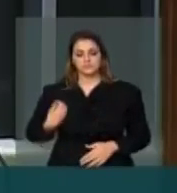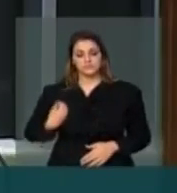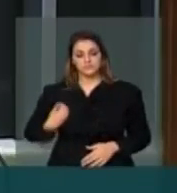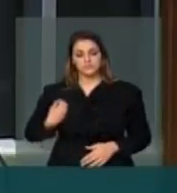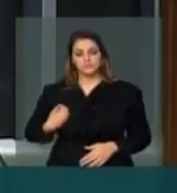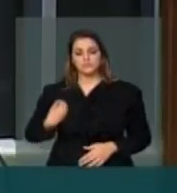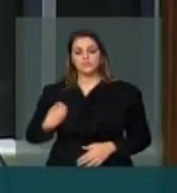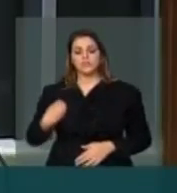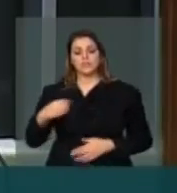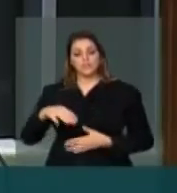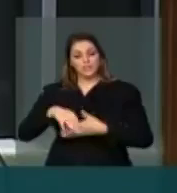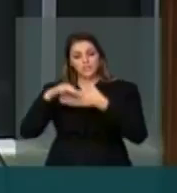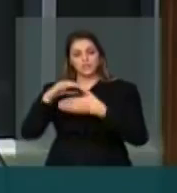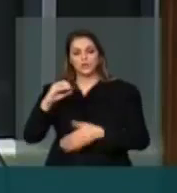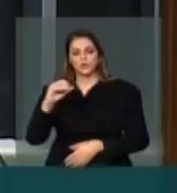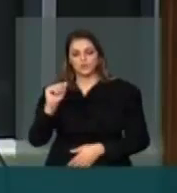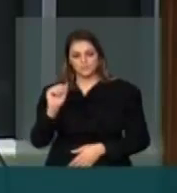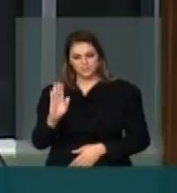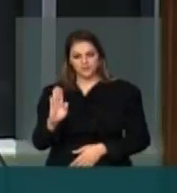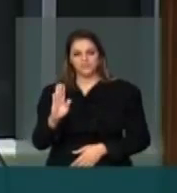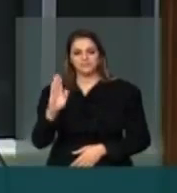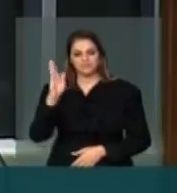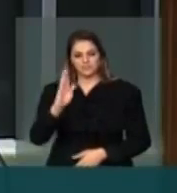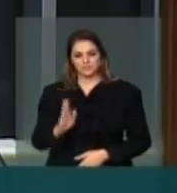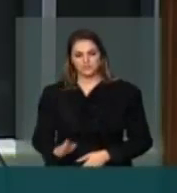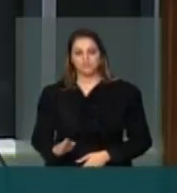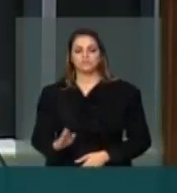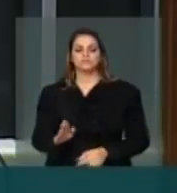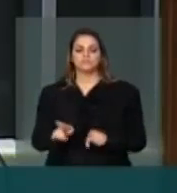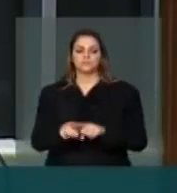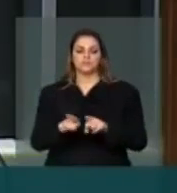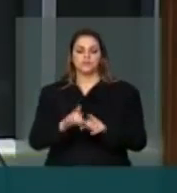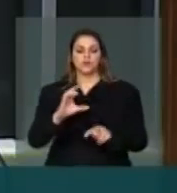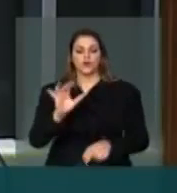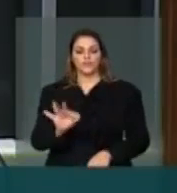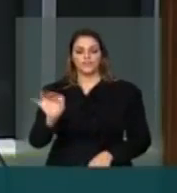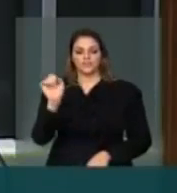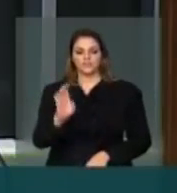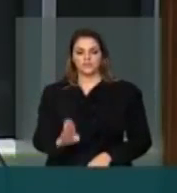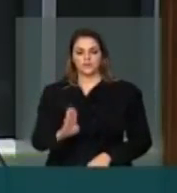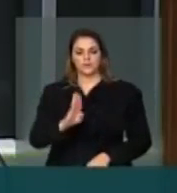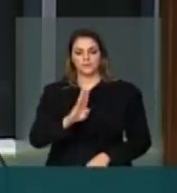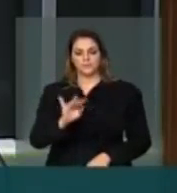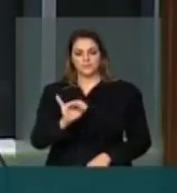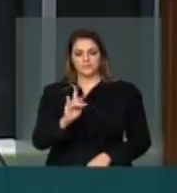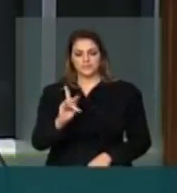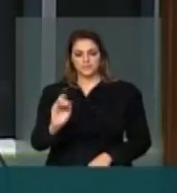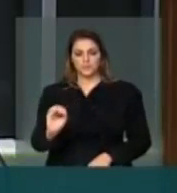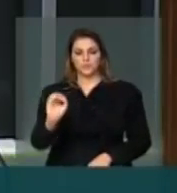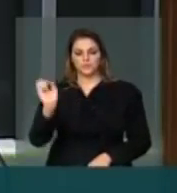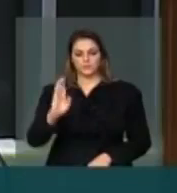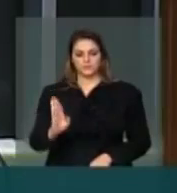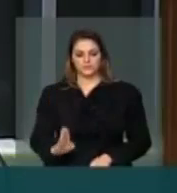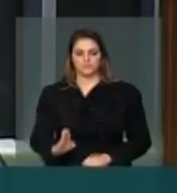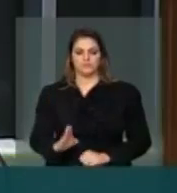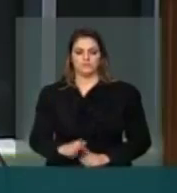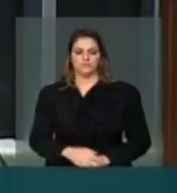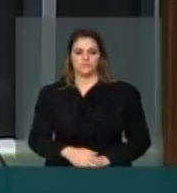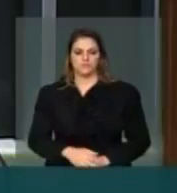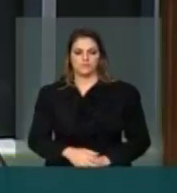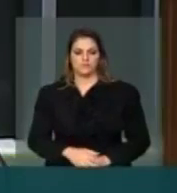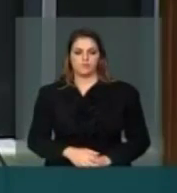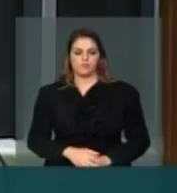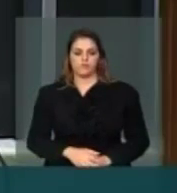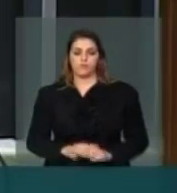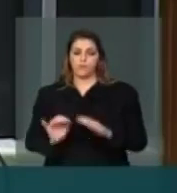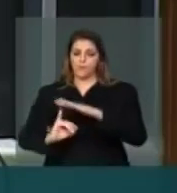Ordem dos Advogados do Brasil Nacional e pela Conferência Nacional dos Bispos do Brasil. Essas